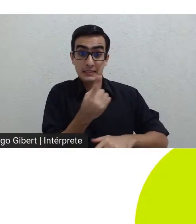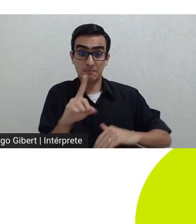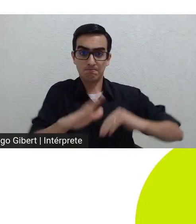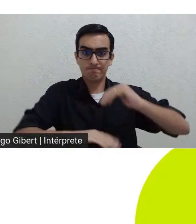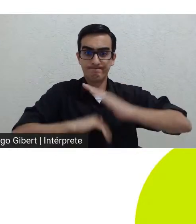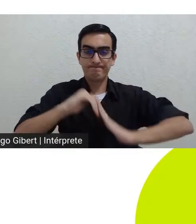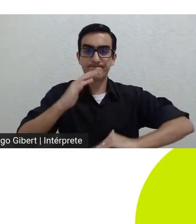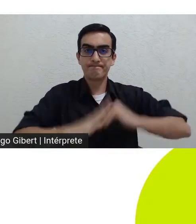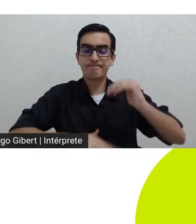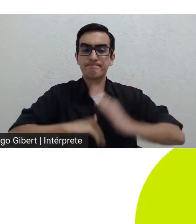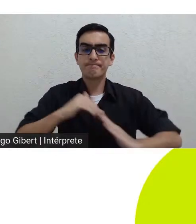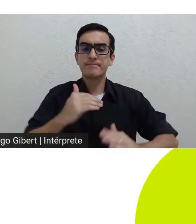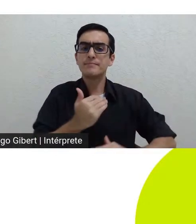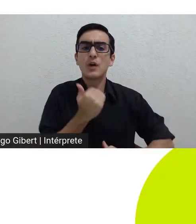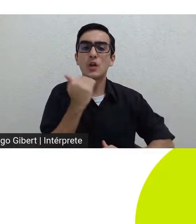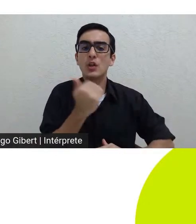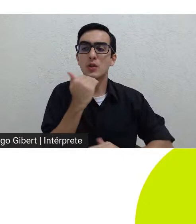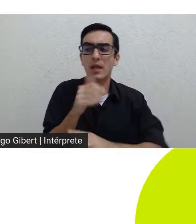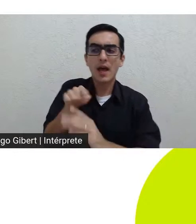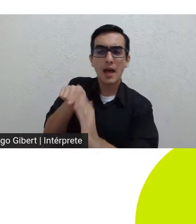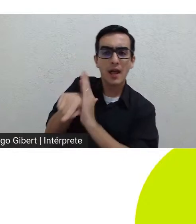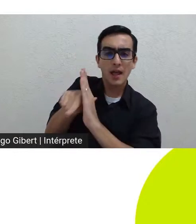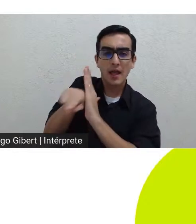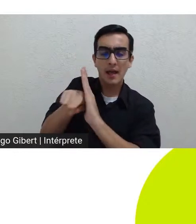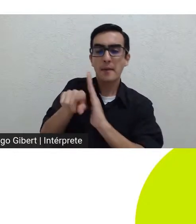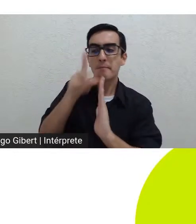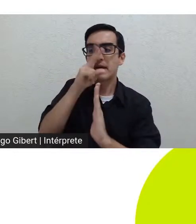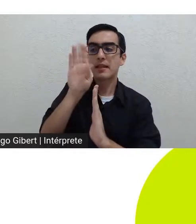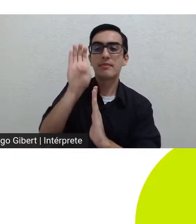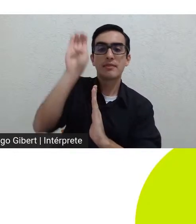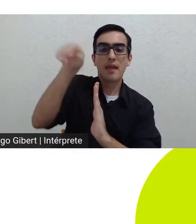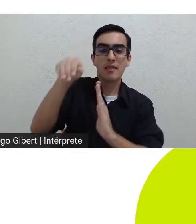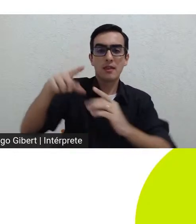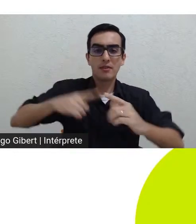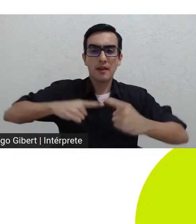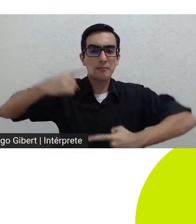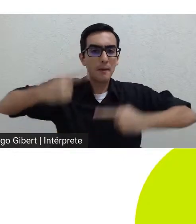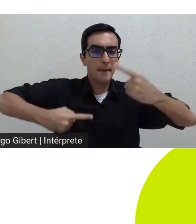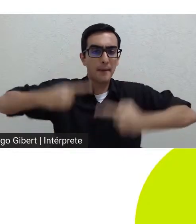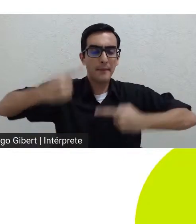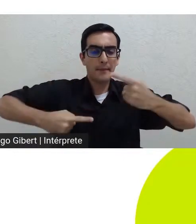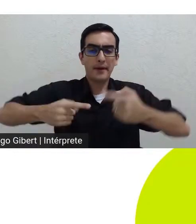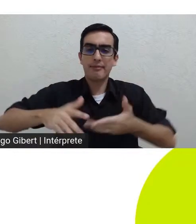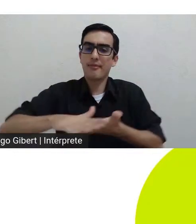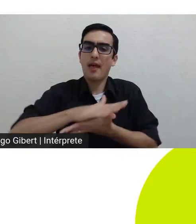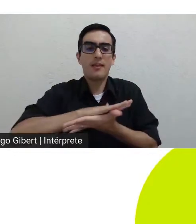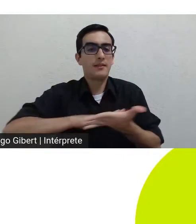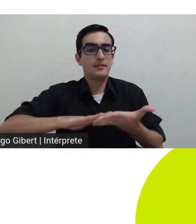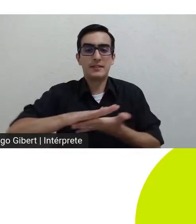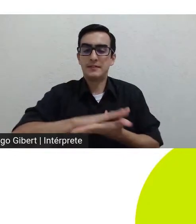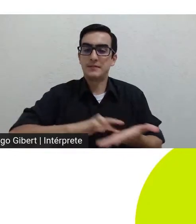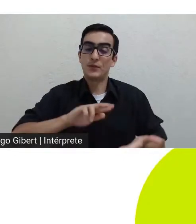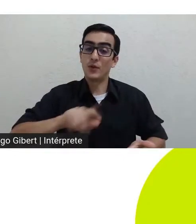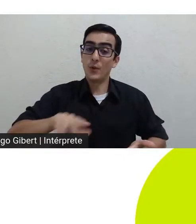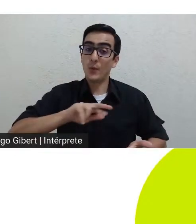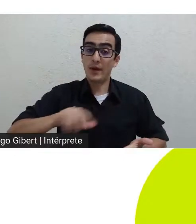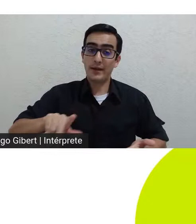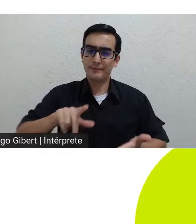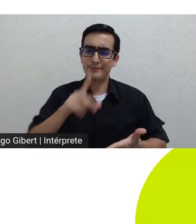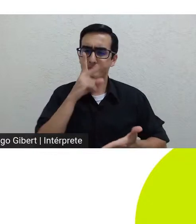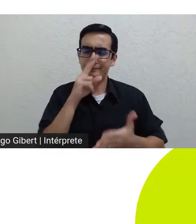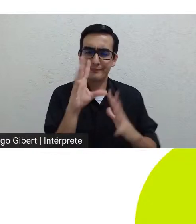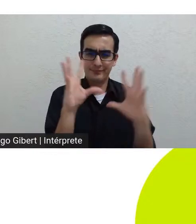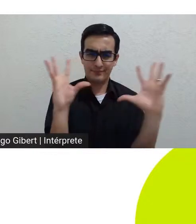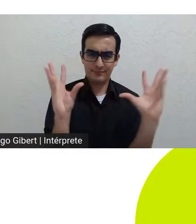encarada como resultado de um conflito como expressão de uma luta íntima. De forma resumida